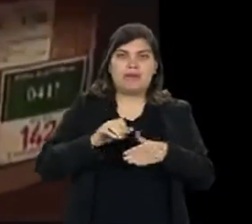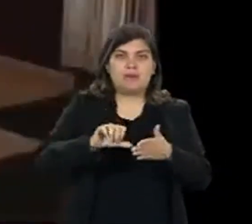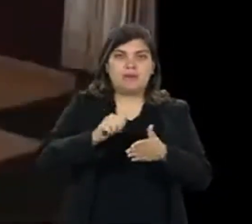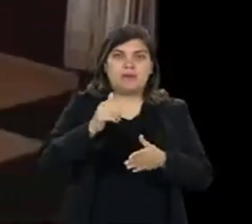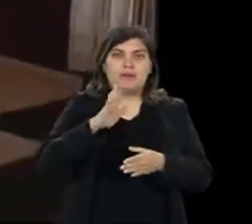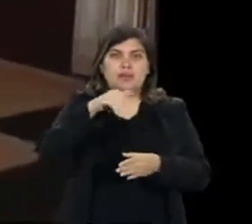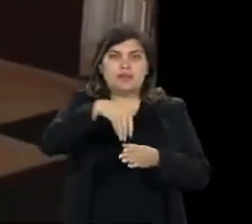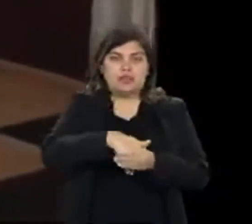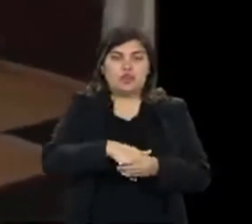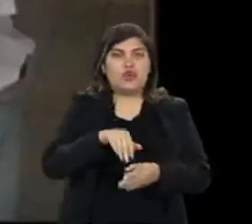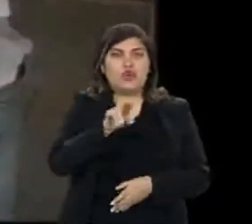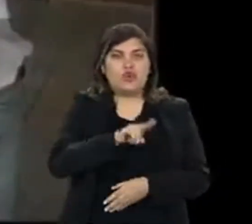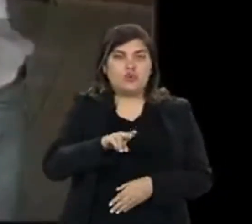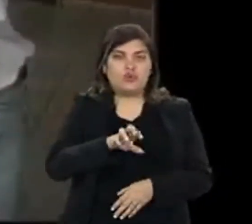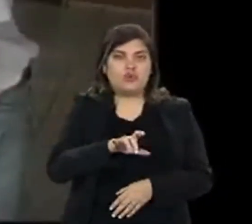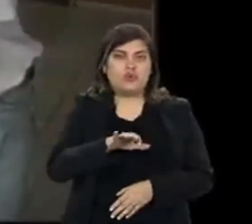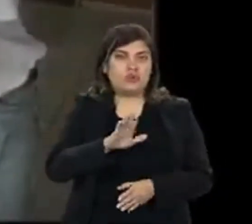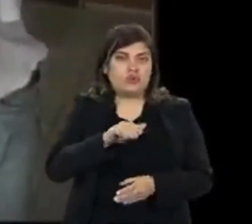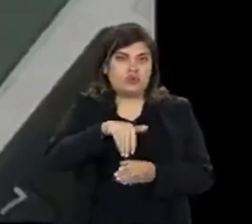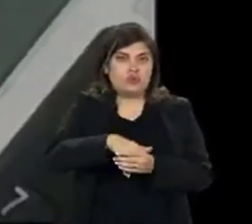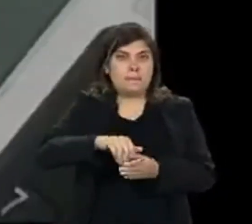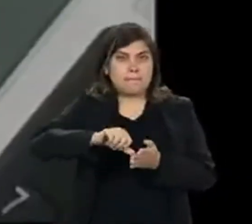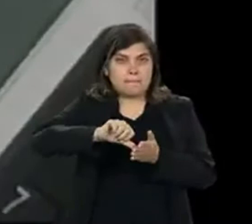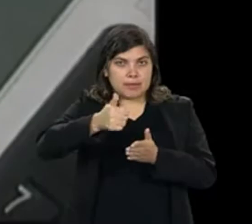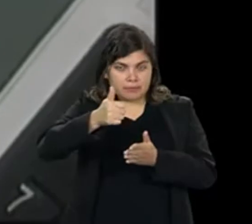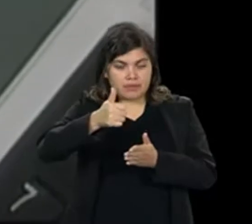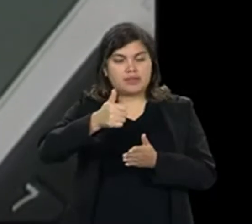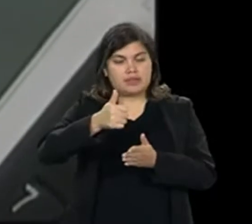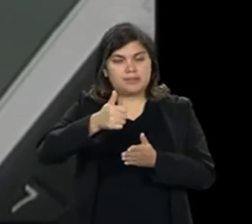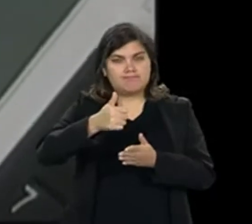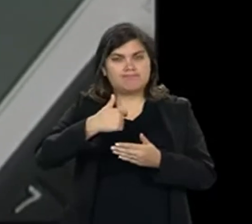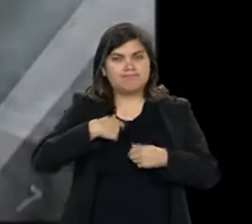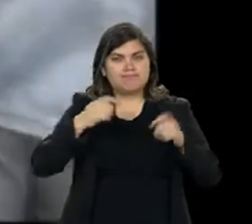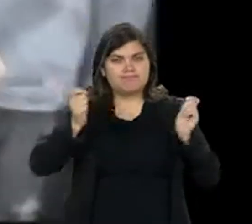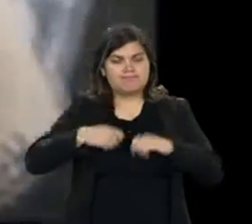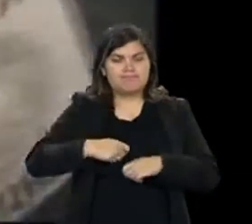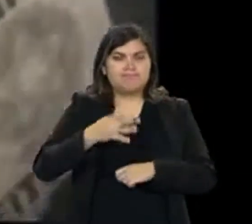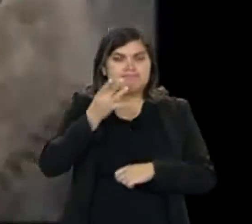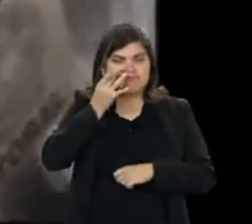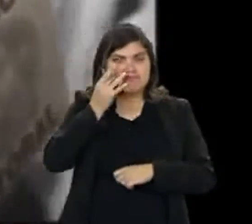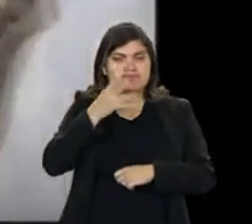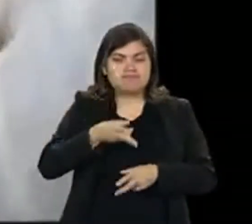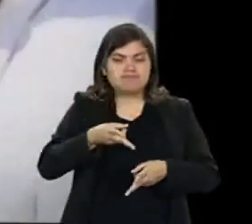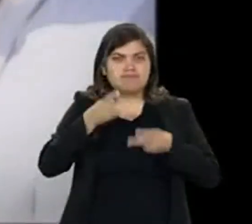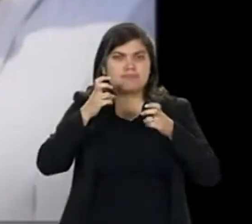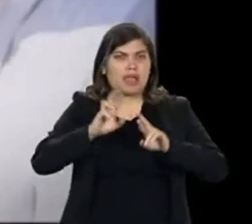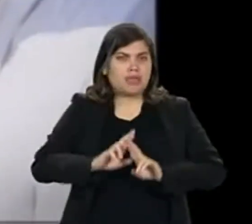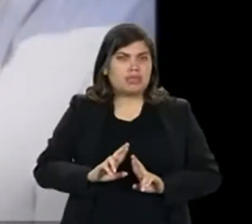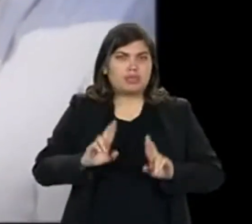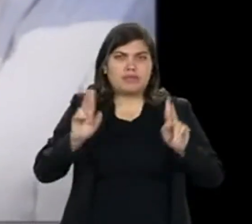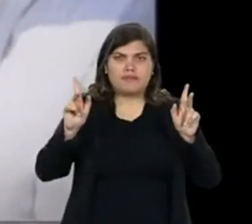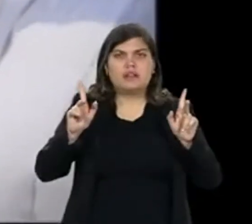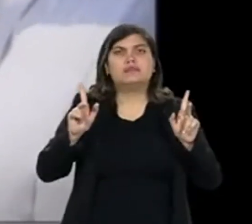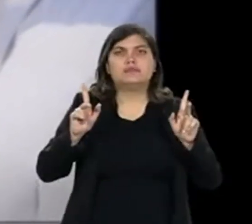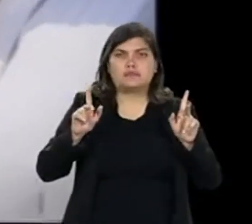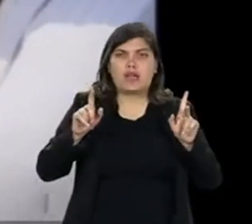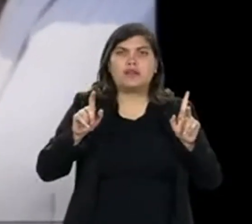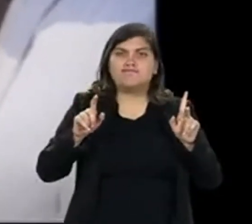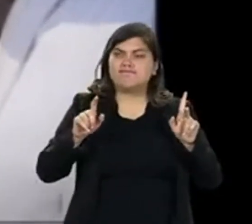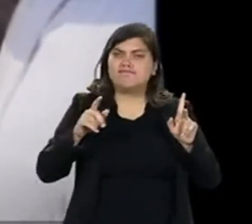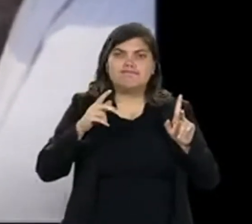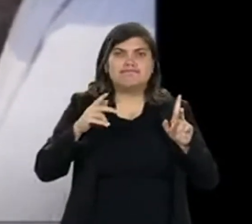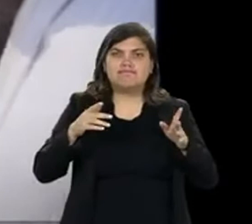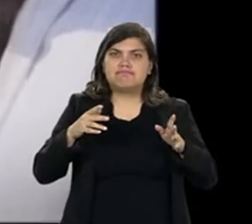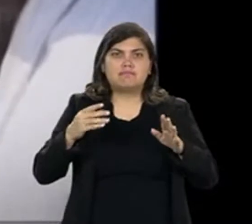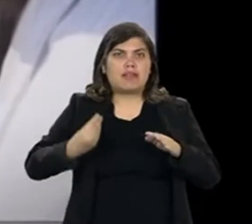participar da primeira eleição, em que se usou a urna eletrônica pela primeira vez. Então, eu pude ver a grande diferença.